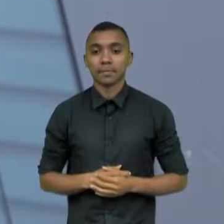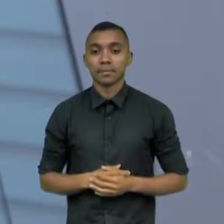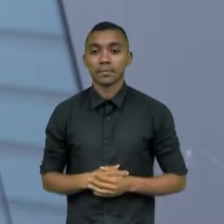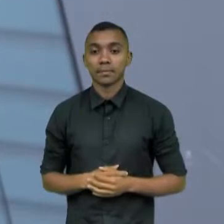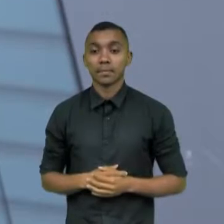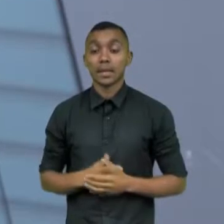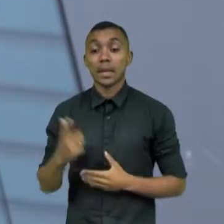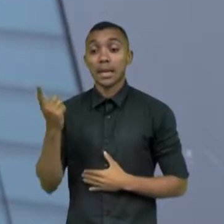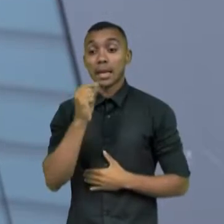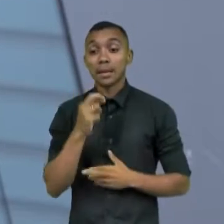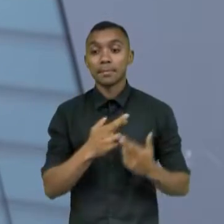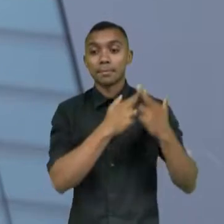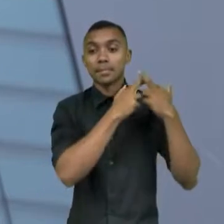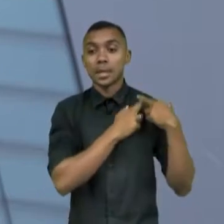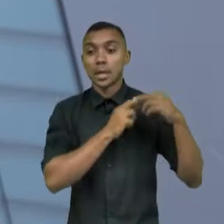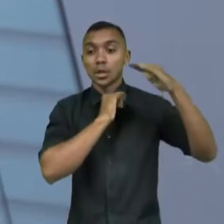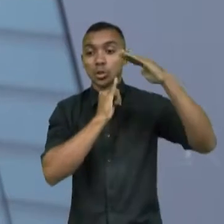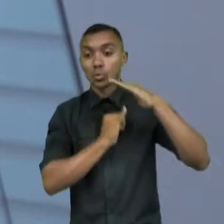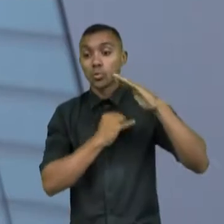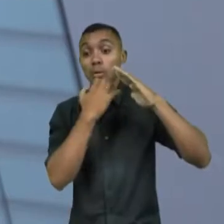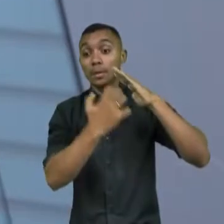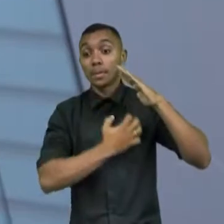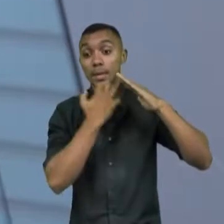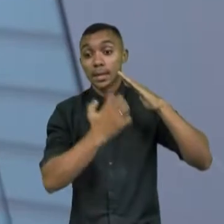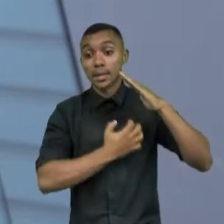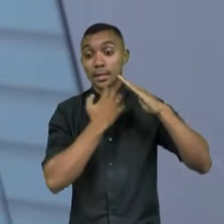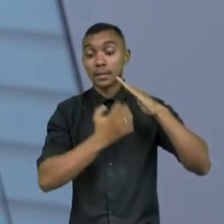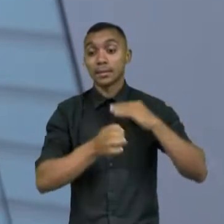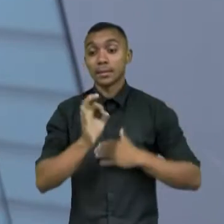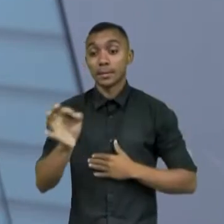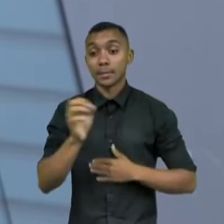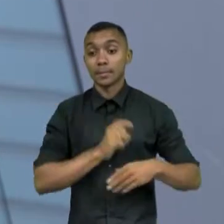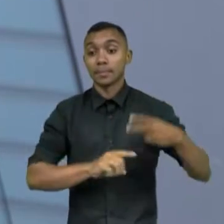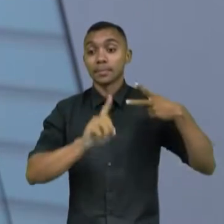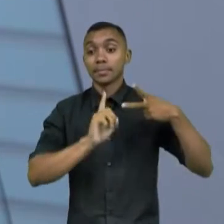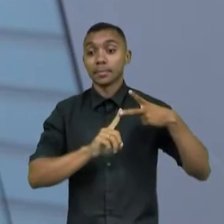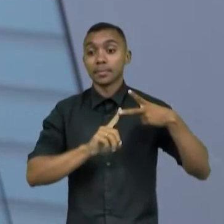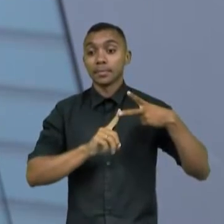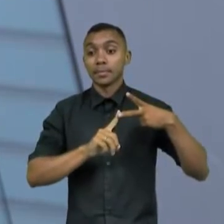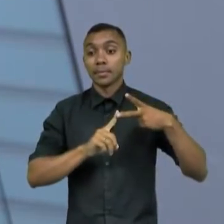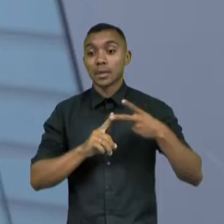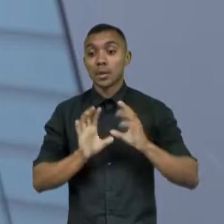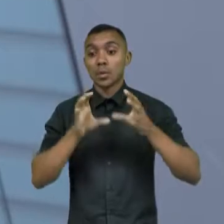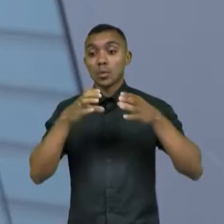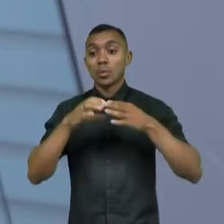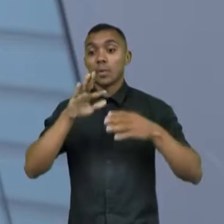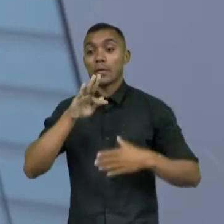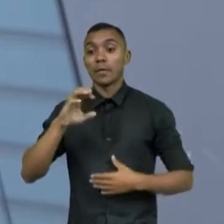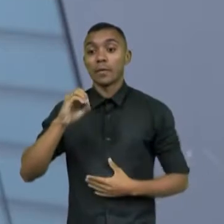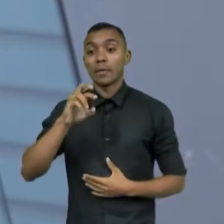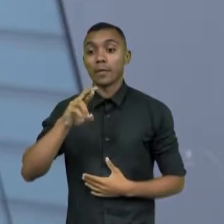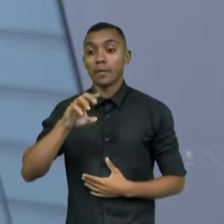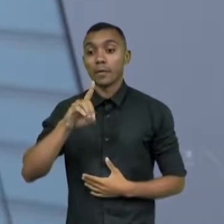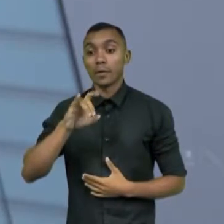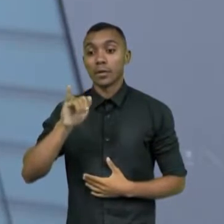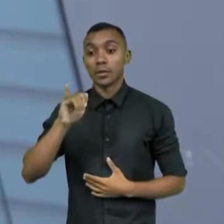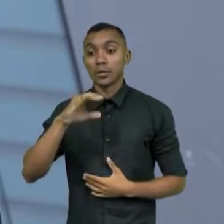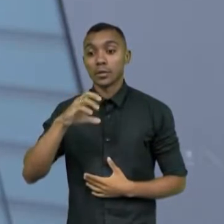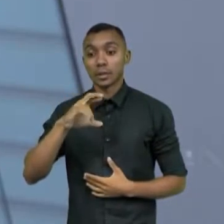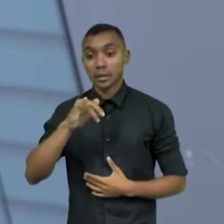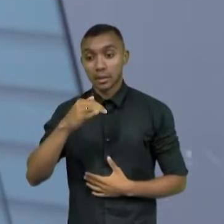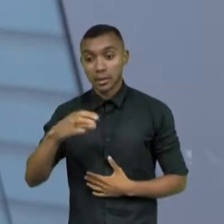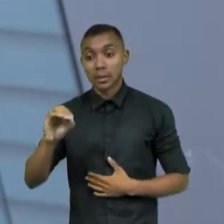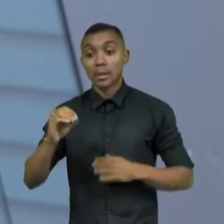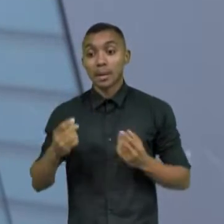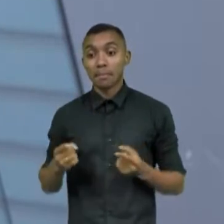-realização do Instituto de Cidadania Empresarial, também da Fundação Grupo Boticário, parceria com a